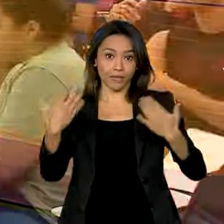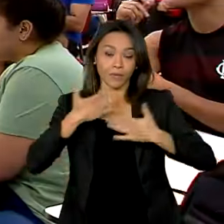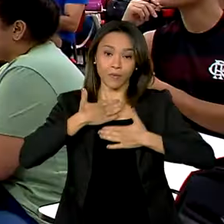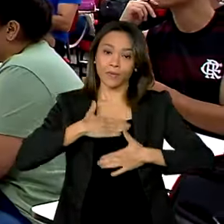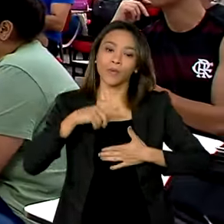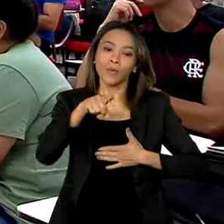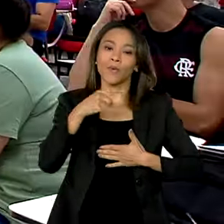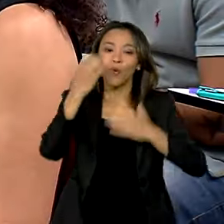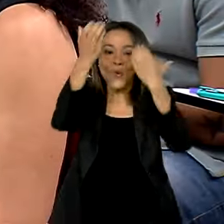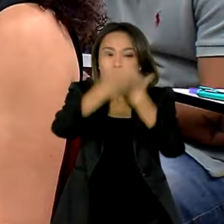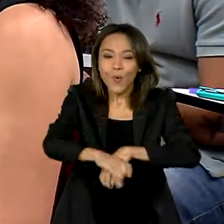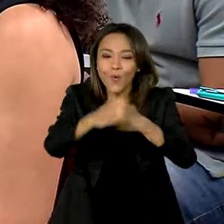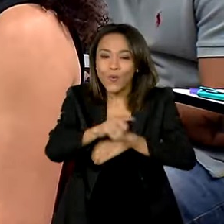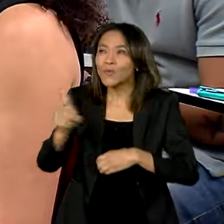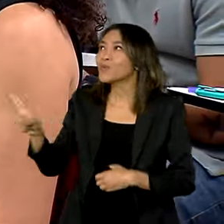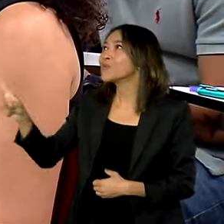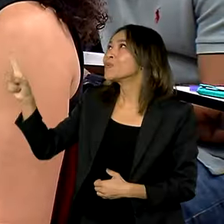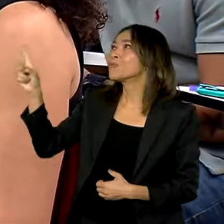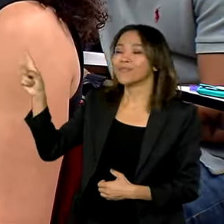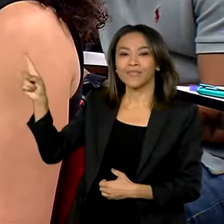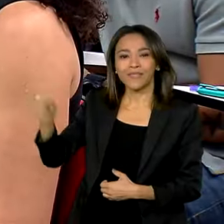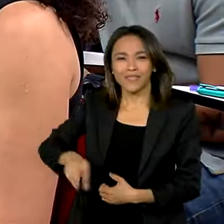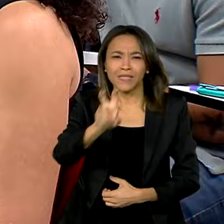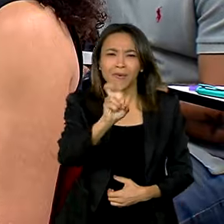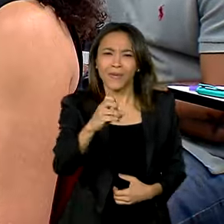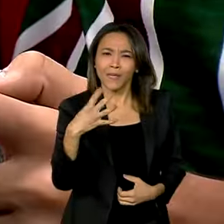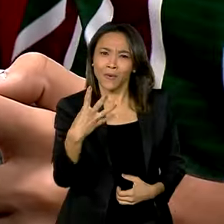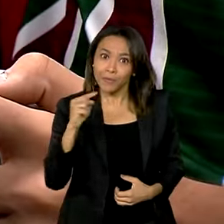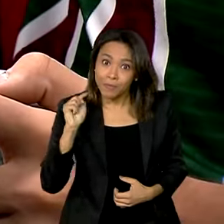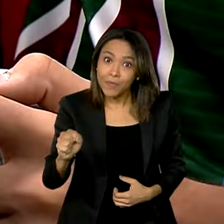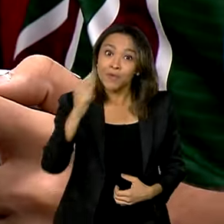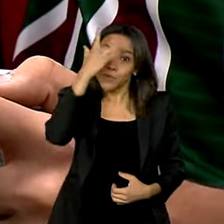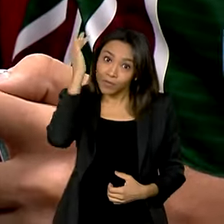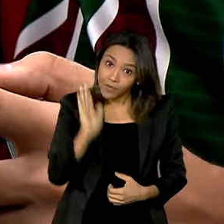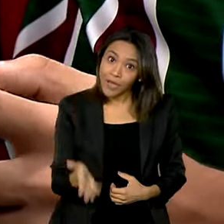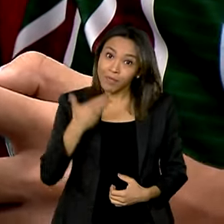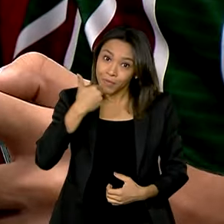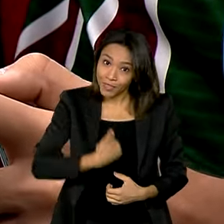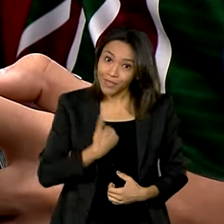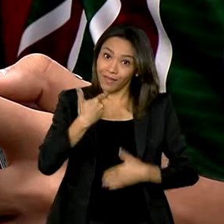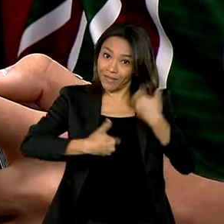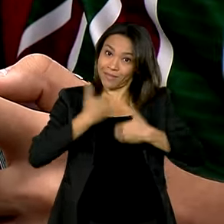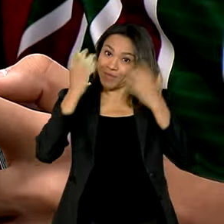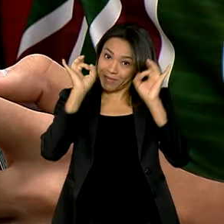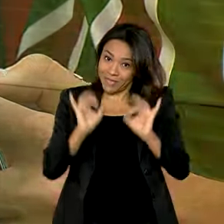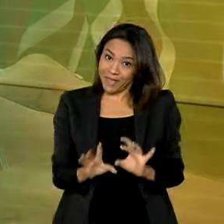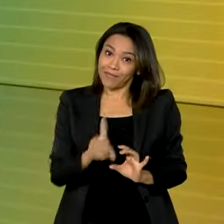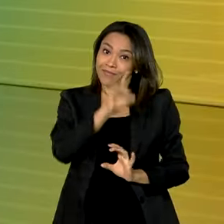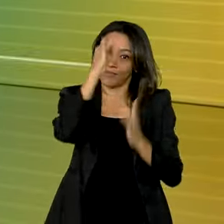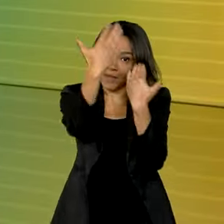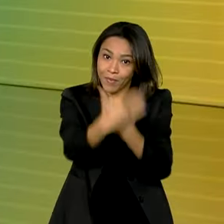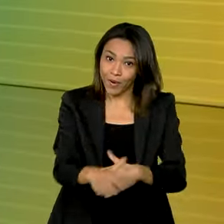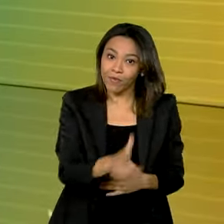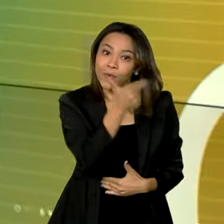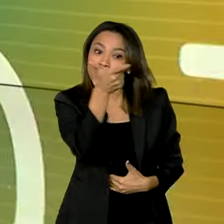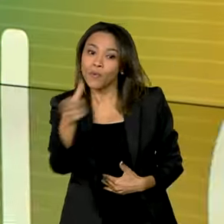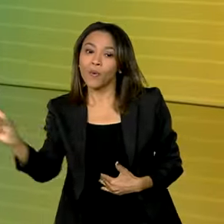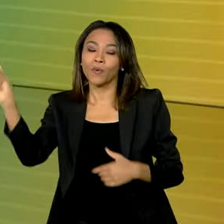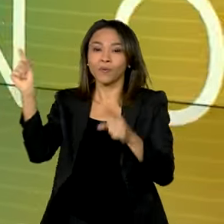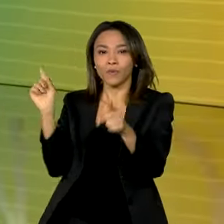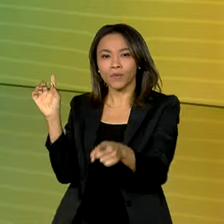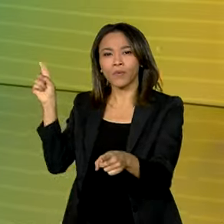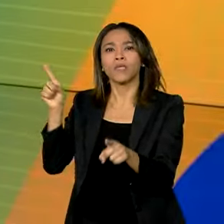Unificado. 54 mil pessoas solicitaram atendimento especial no dia da prova. E o projeto Busca